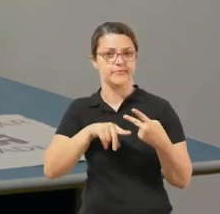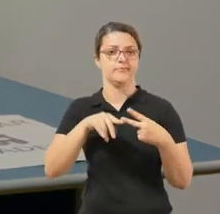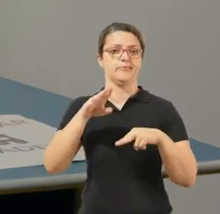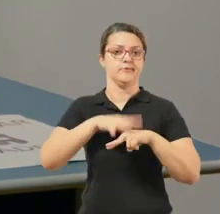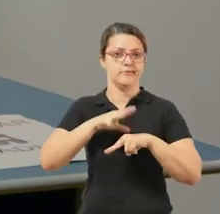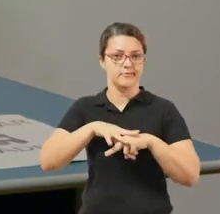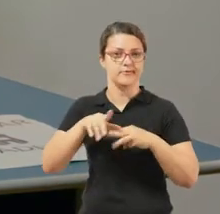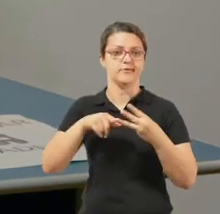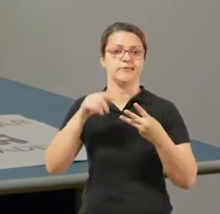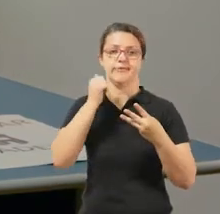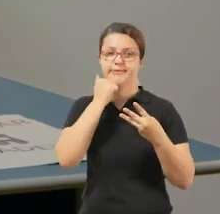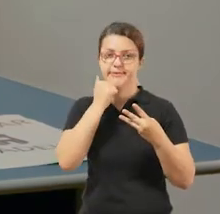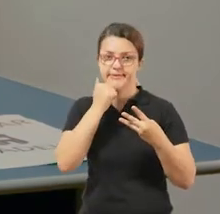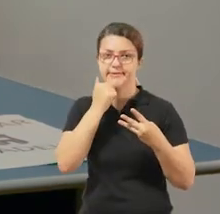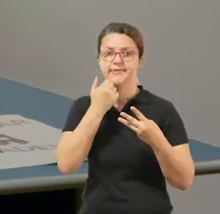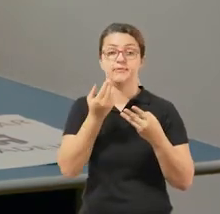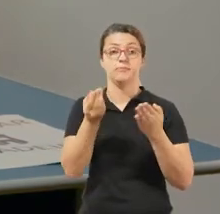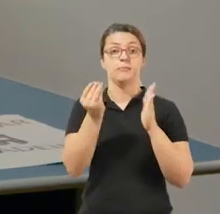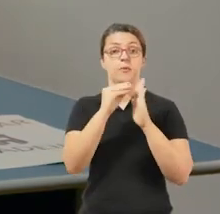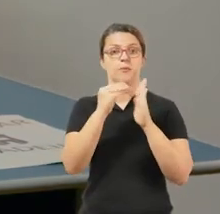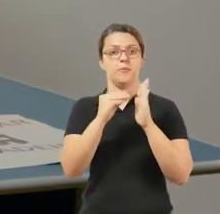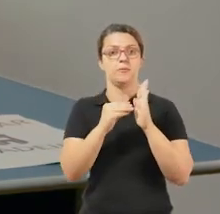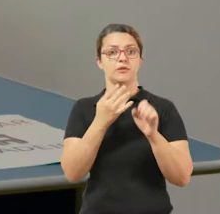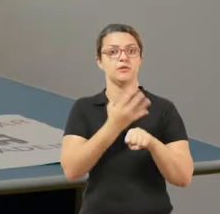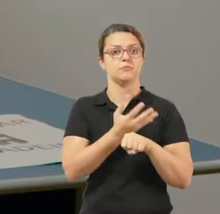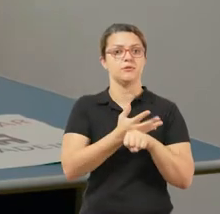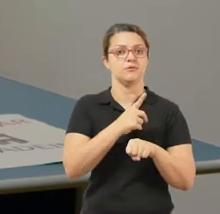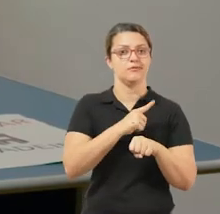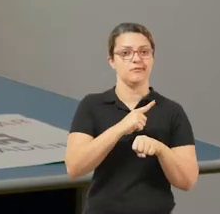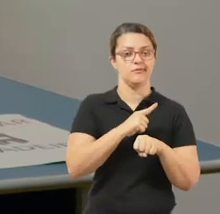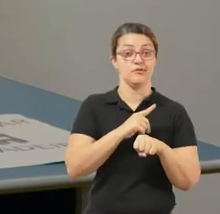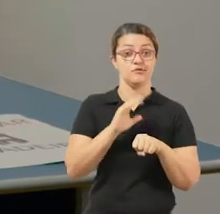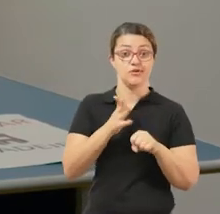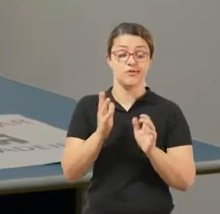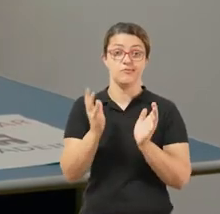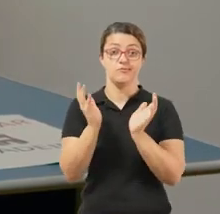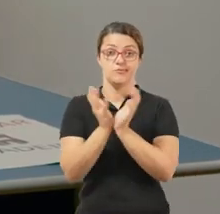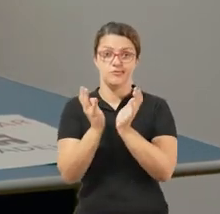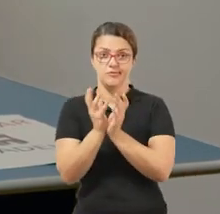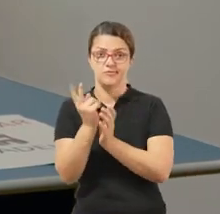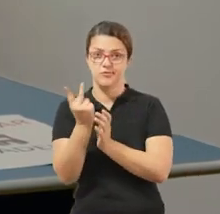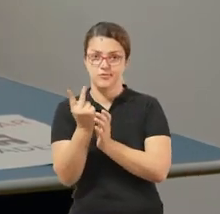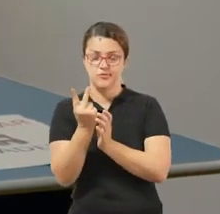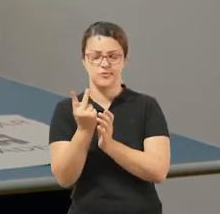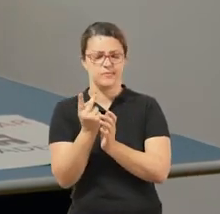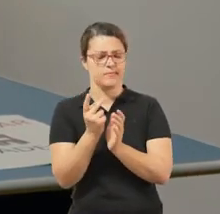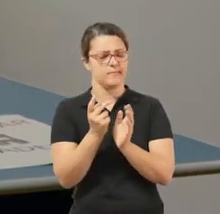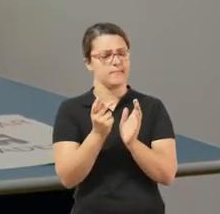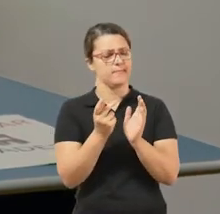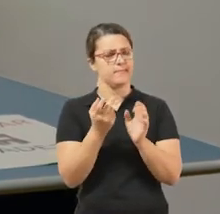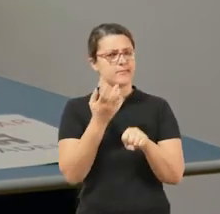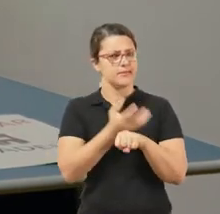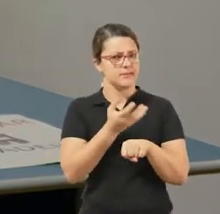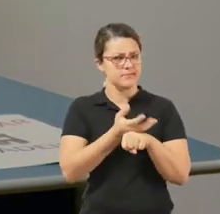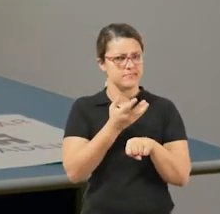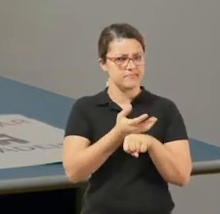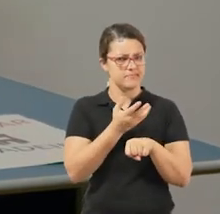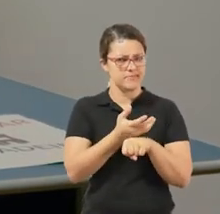portuguesa, matemática, ciências. Porém, o termo 2 irá criar frases com essas palavras